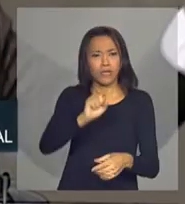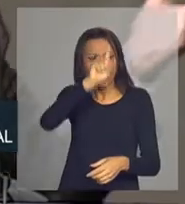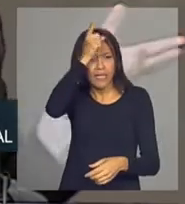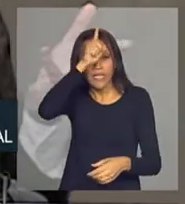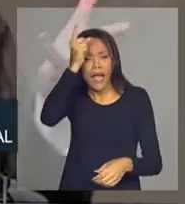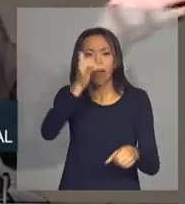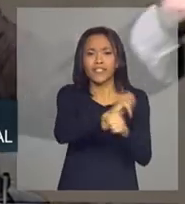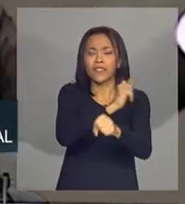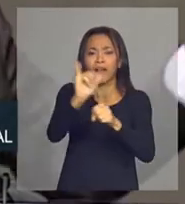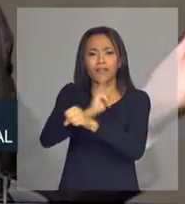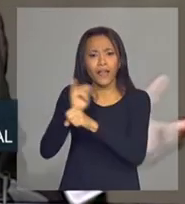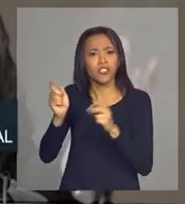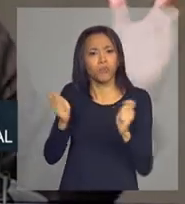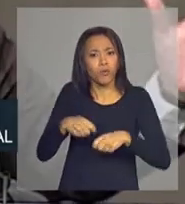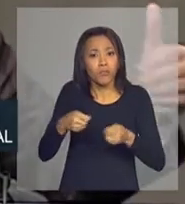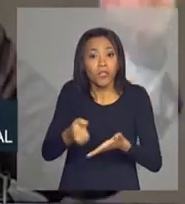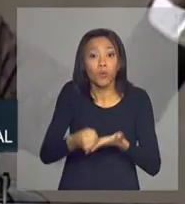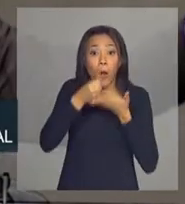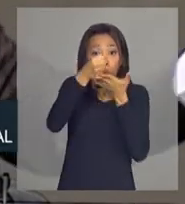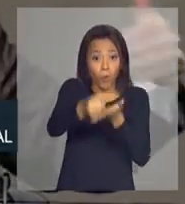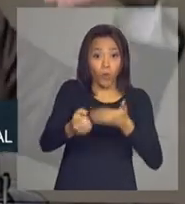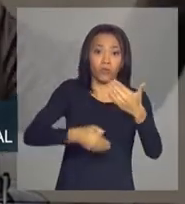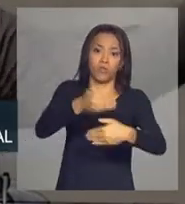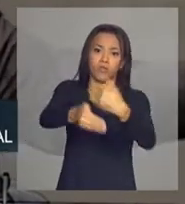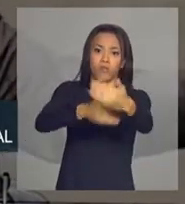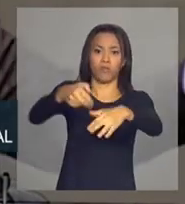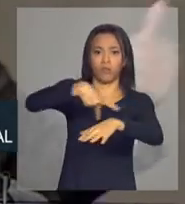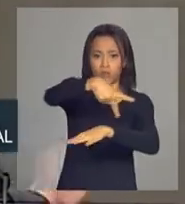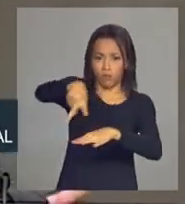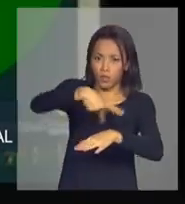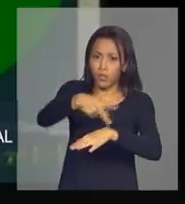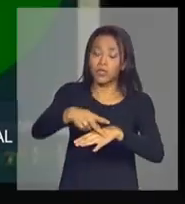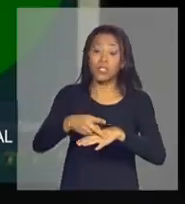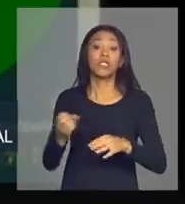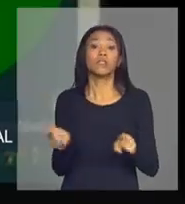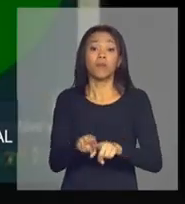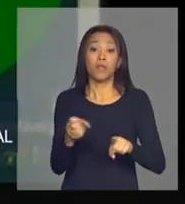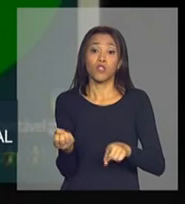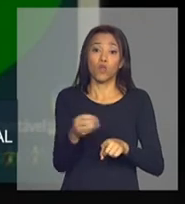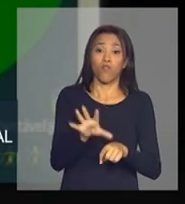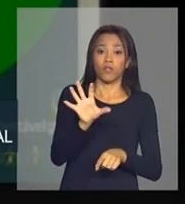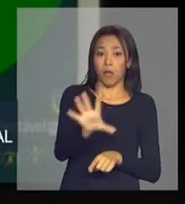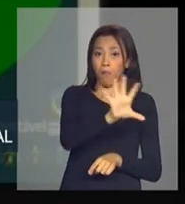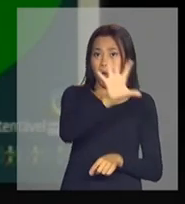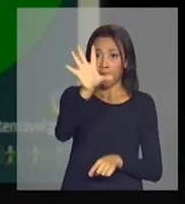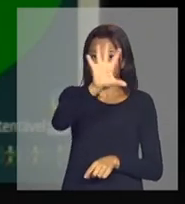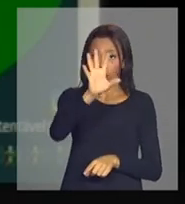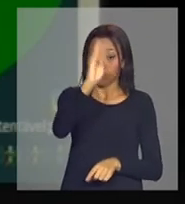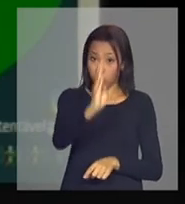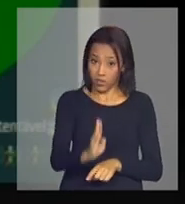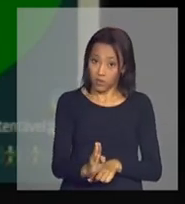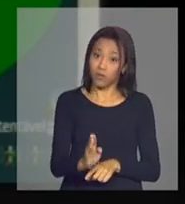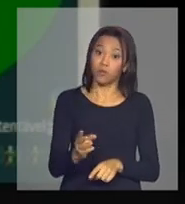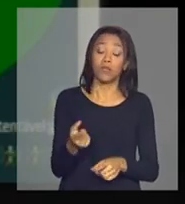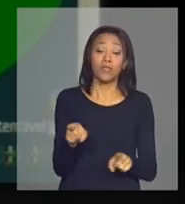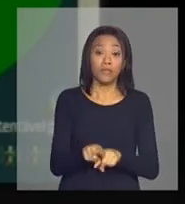viabilizar o desenvolvimento, o crescimento das novas regiões, a partir de uma lógica, obviamente, de desenvolvimento inclusivo,